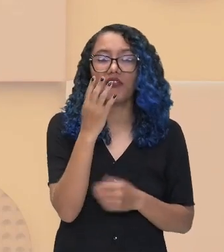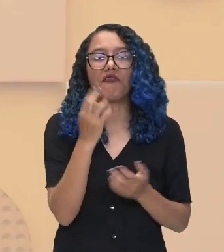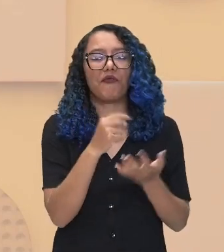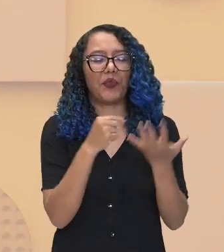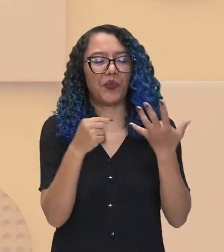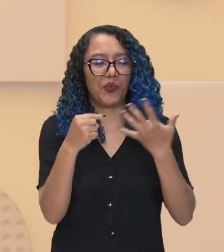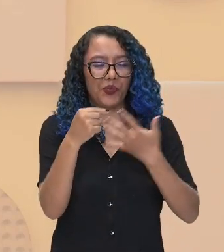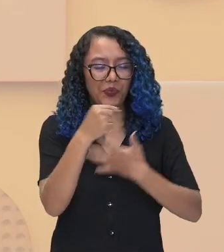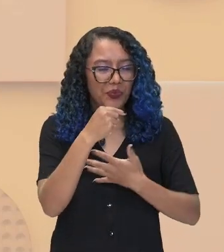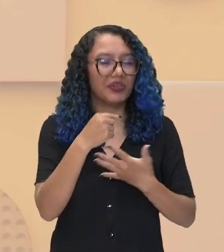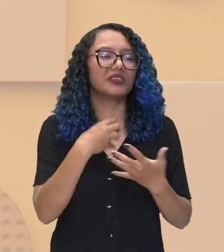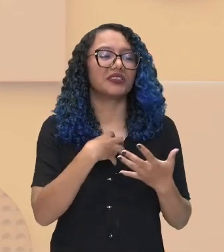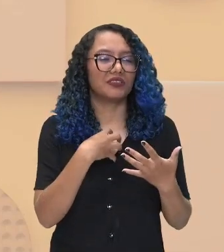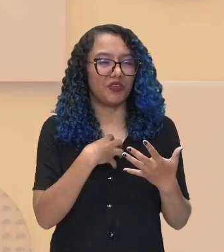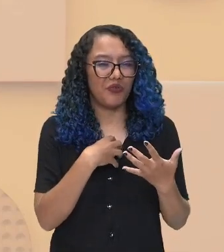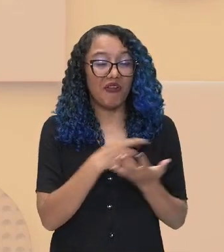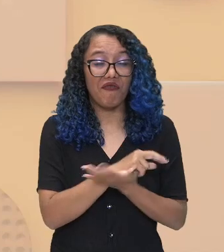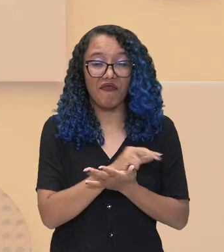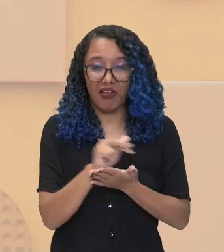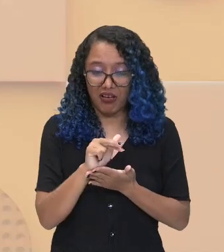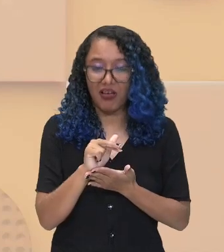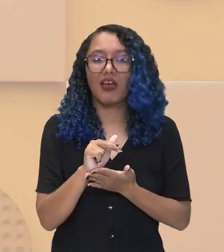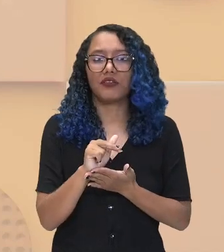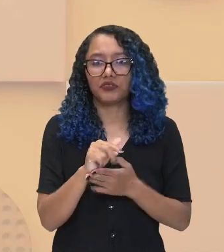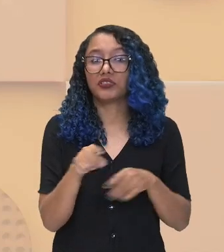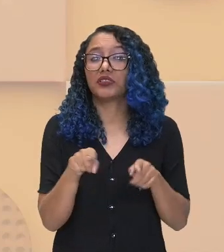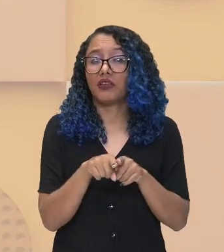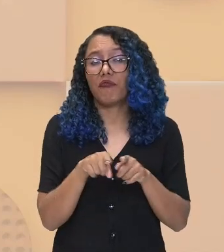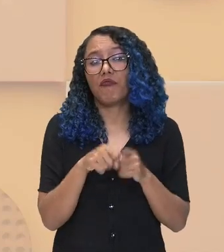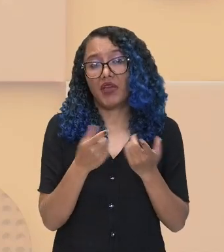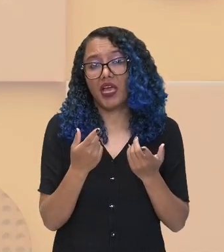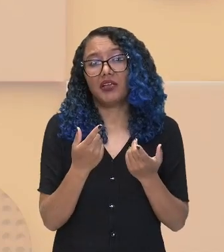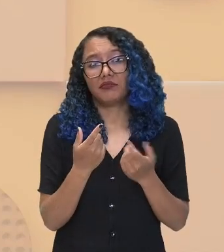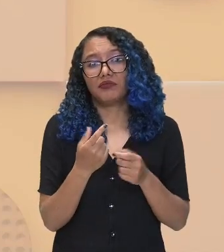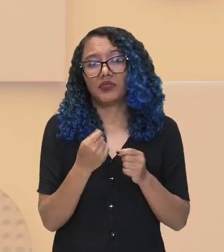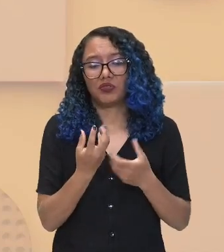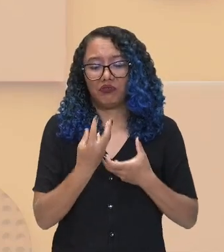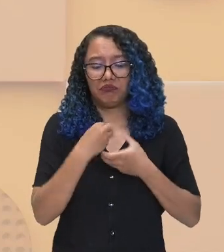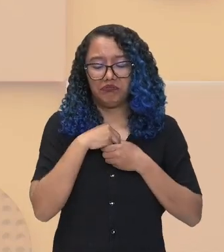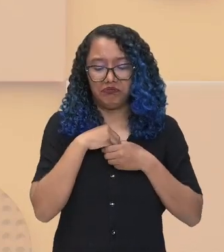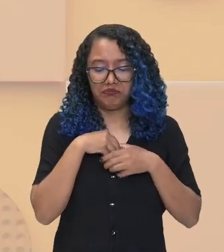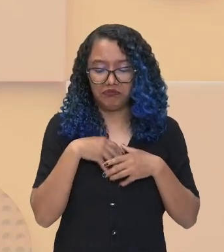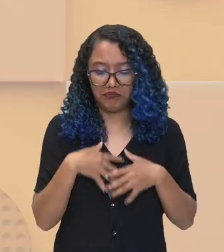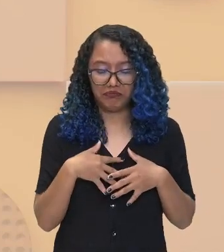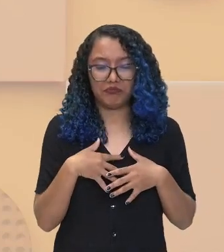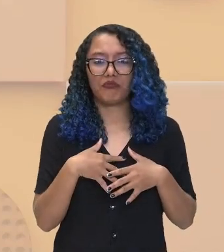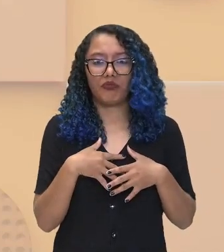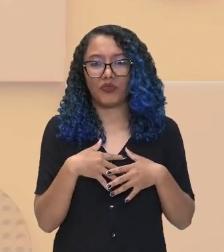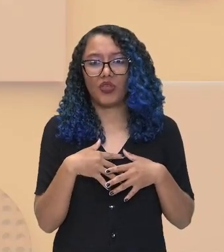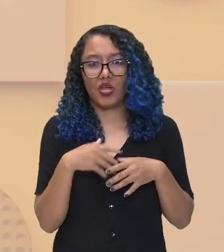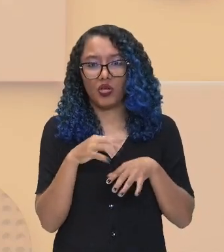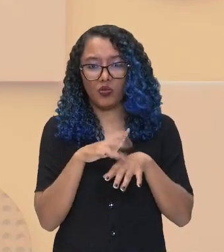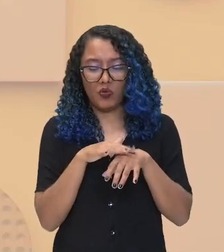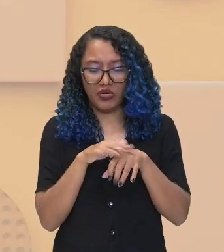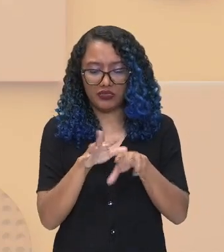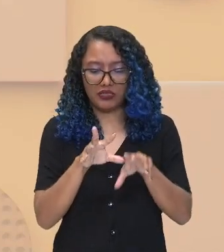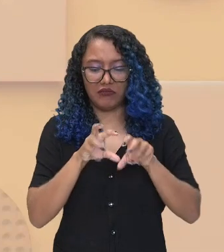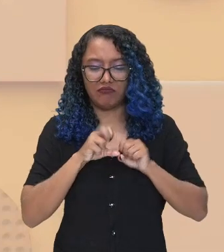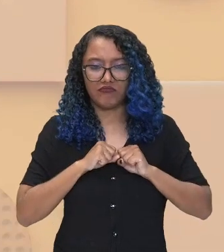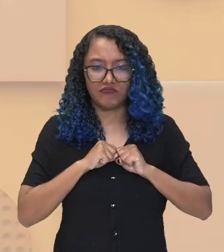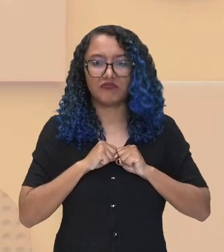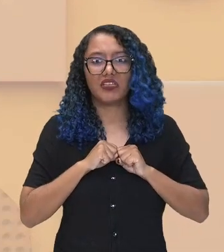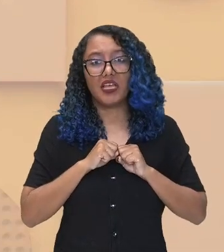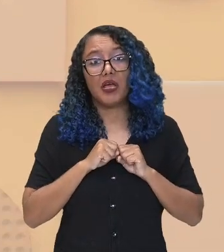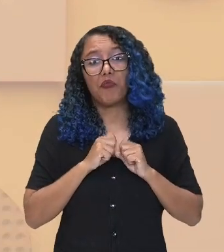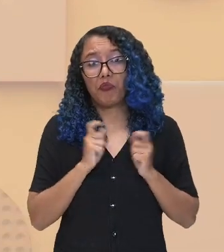sintomas ocasionavam também hemorragia e a pessoa viria a óbito no prazo aí de 48 a 72